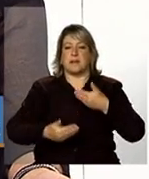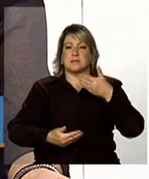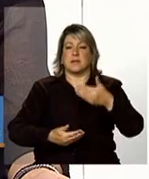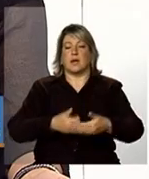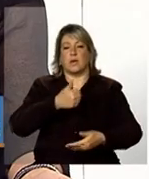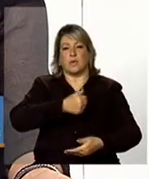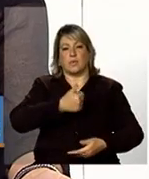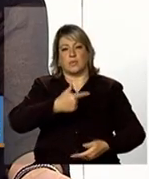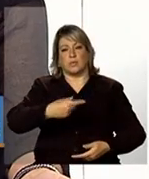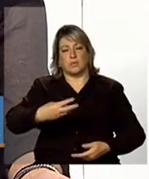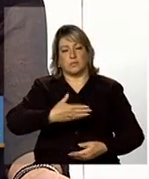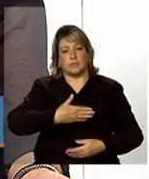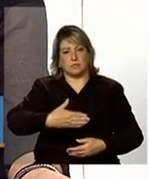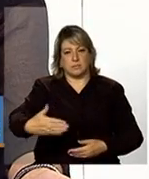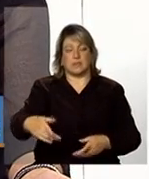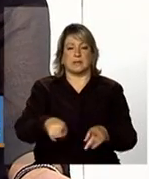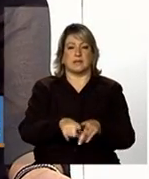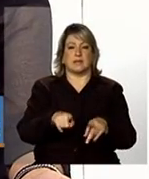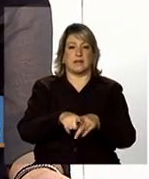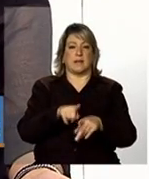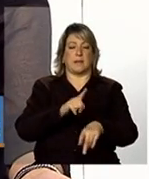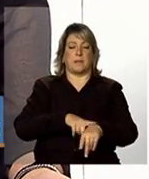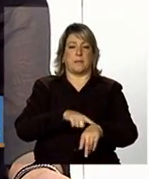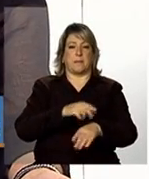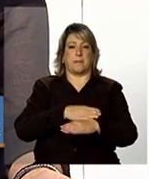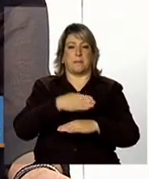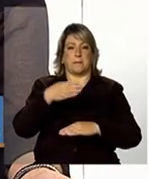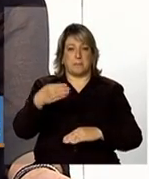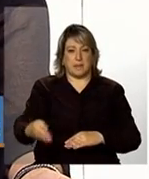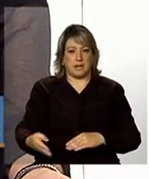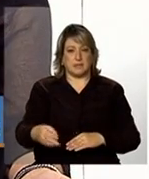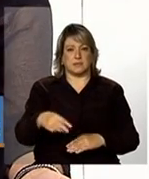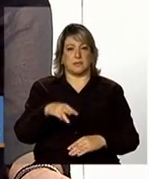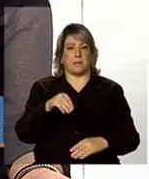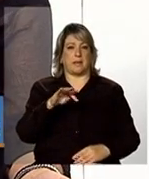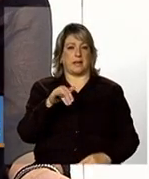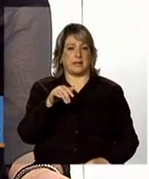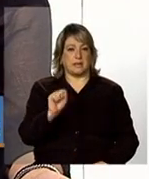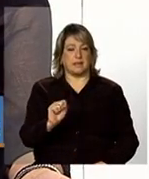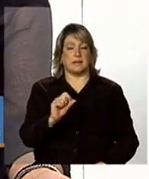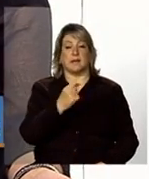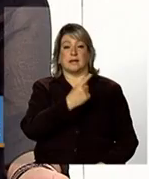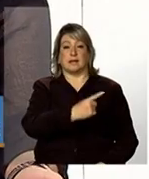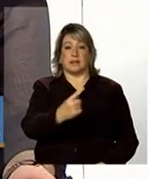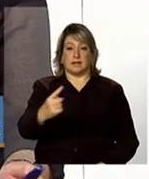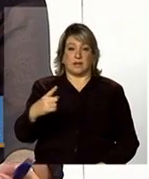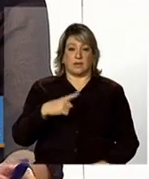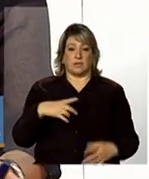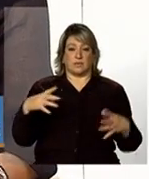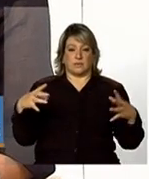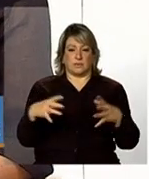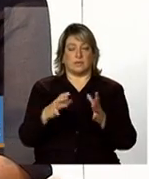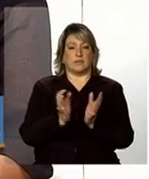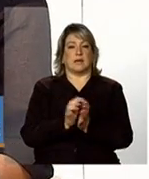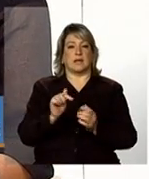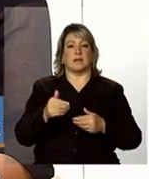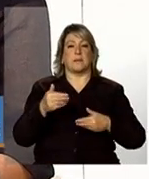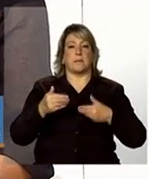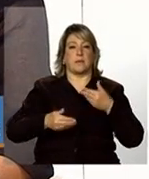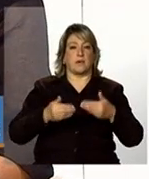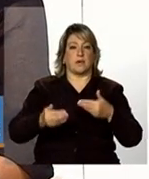prazos e metas que cada um que tem responsabilidade nesse processo deverá